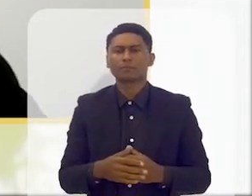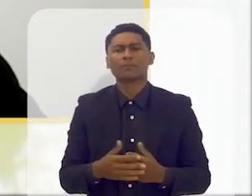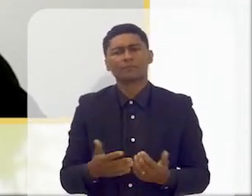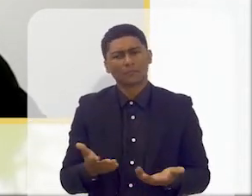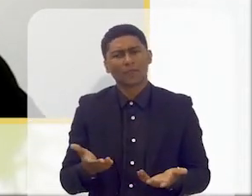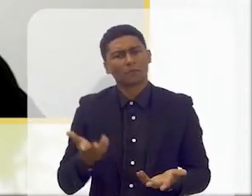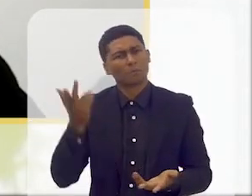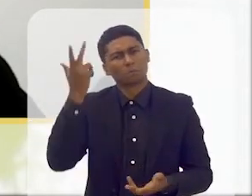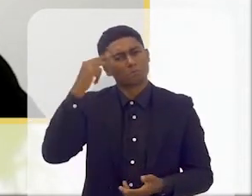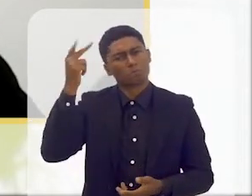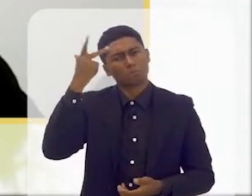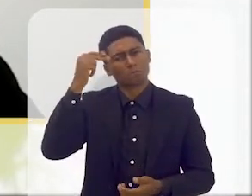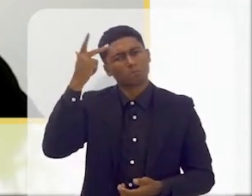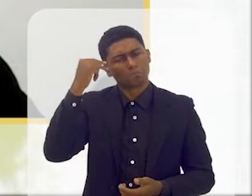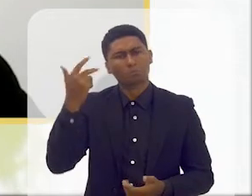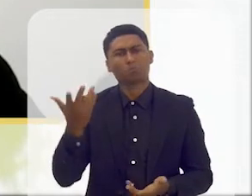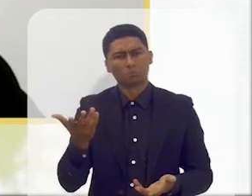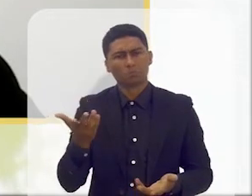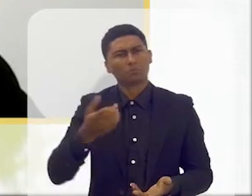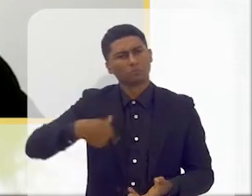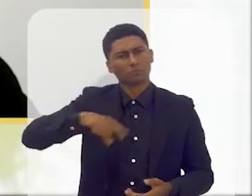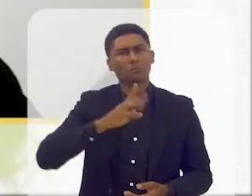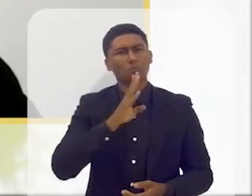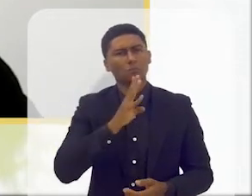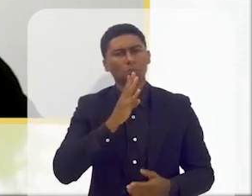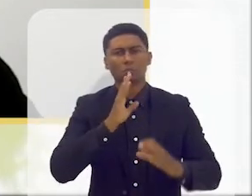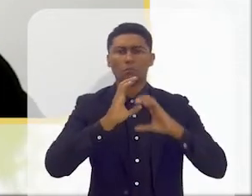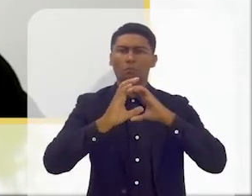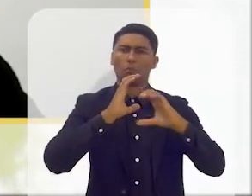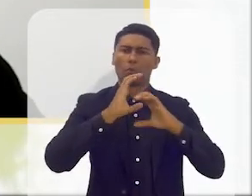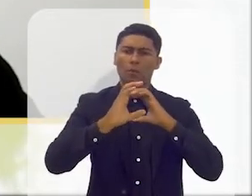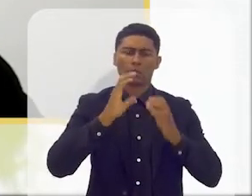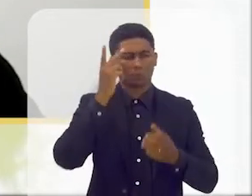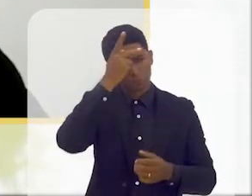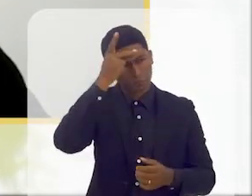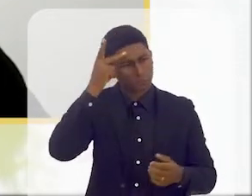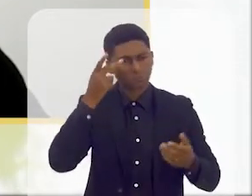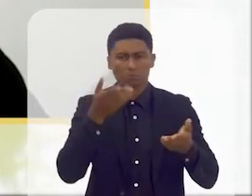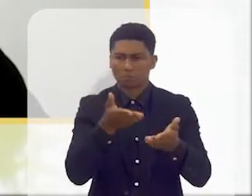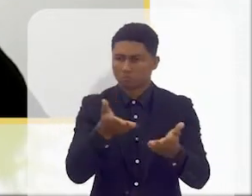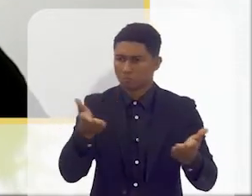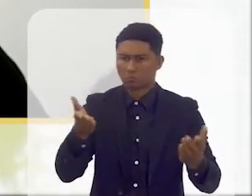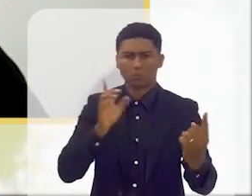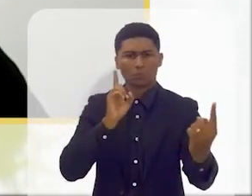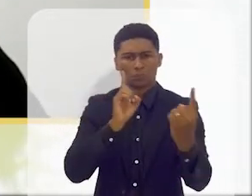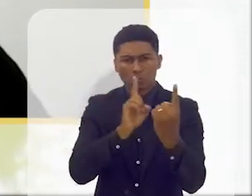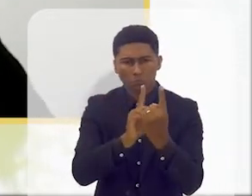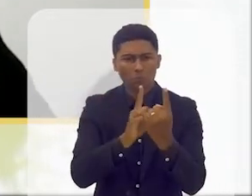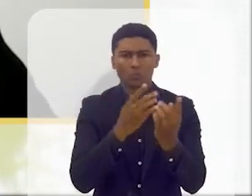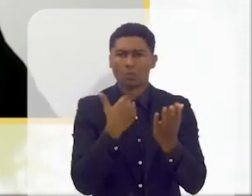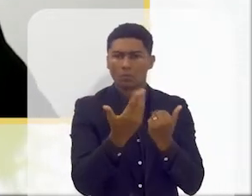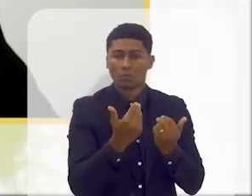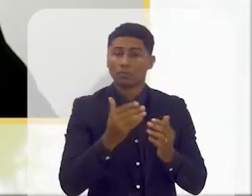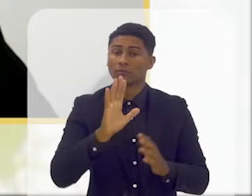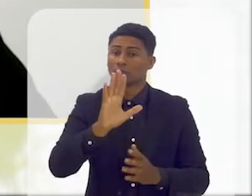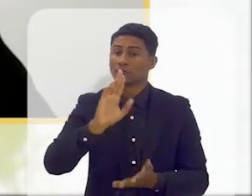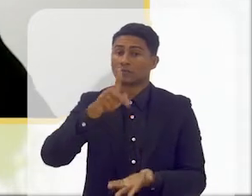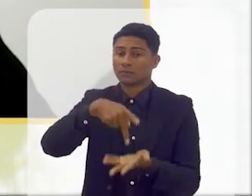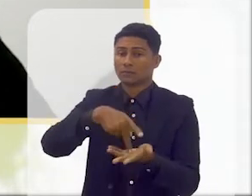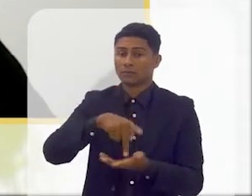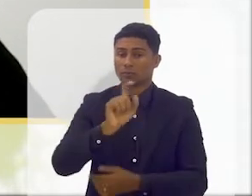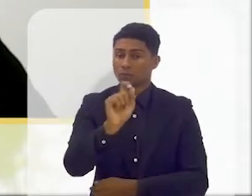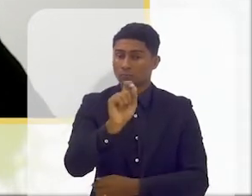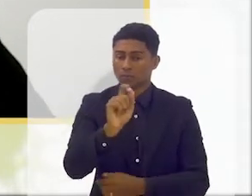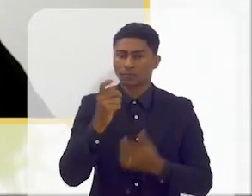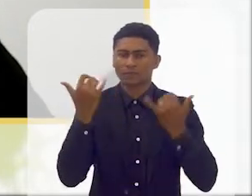é a forma mais natural e aquela que mais conhecemos de comunicar, conversarmos duas pessoas a conversarem. Mas a verdade é